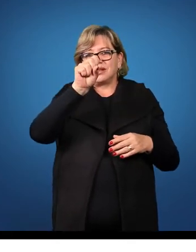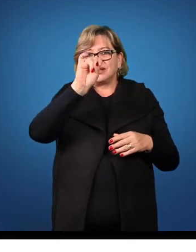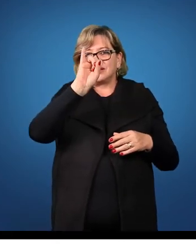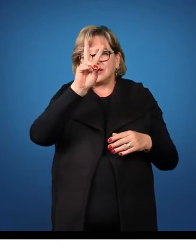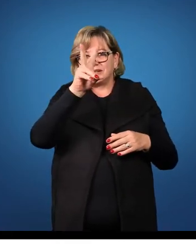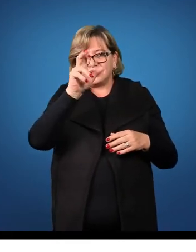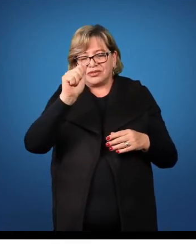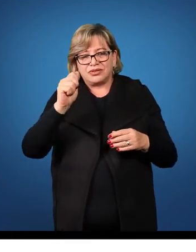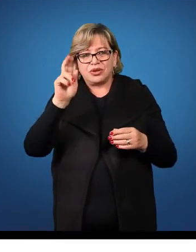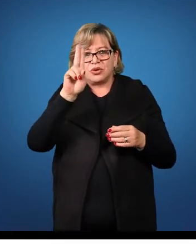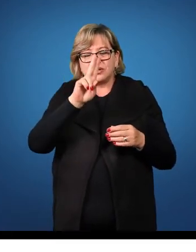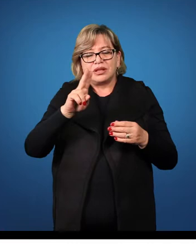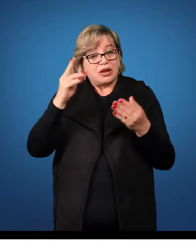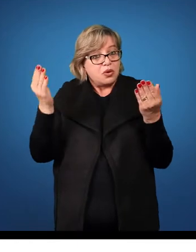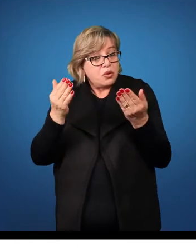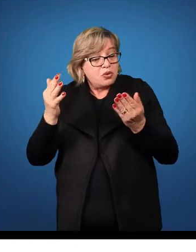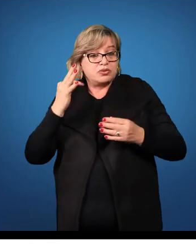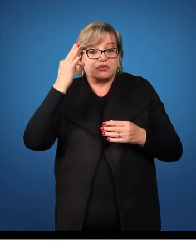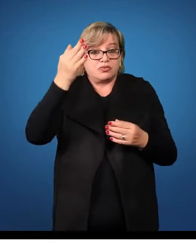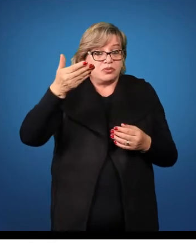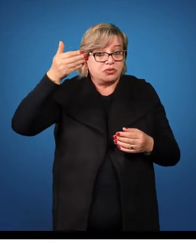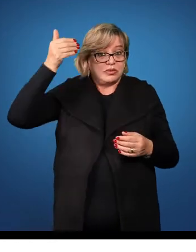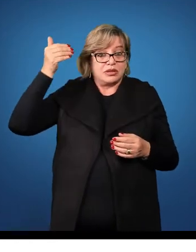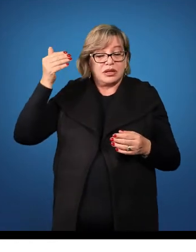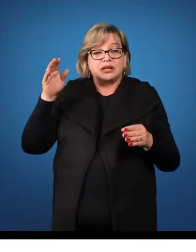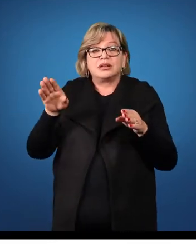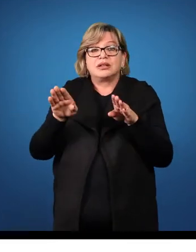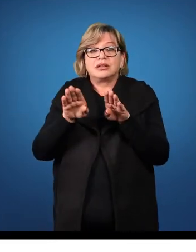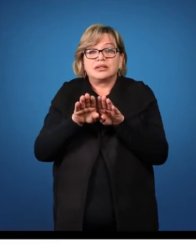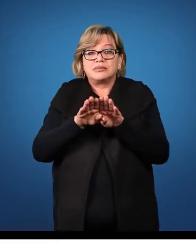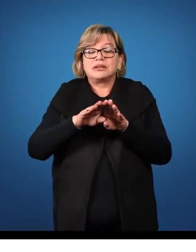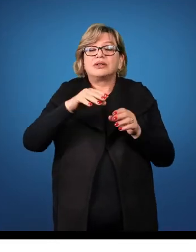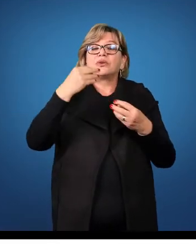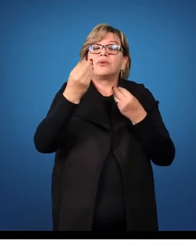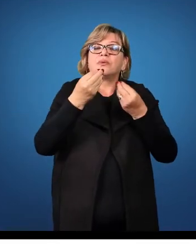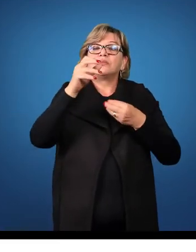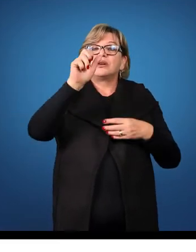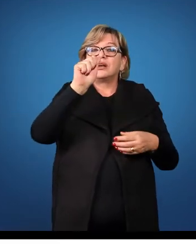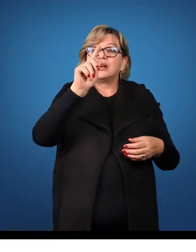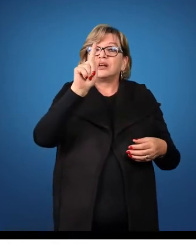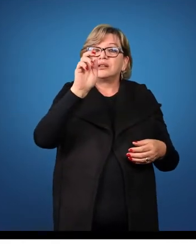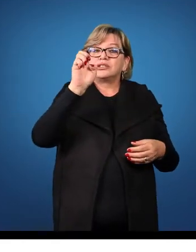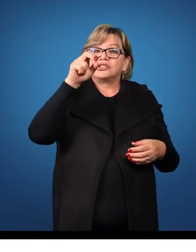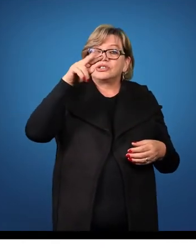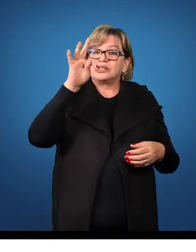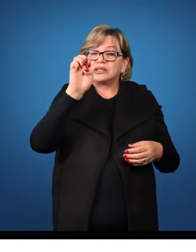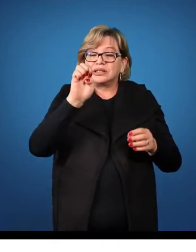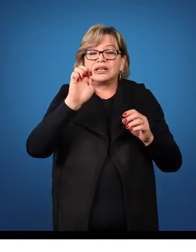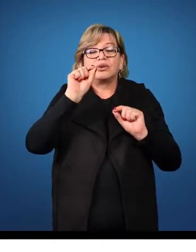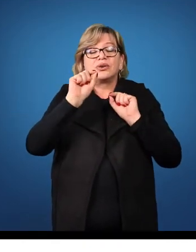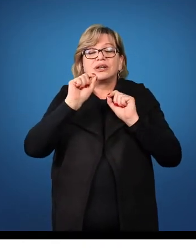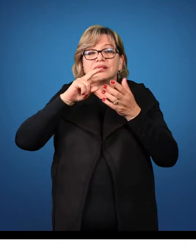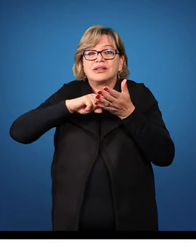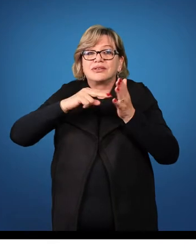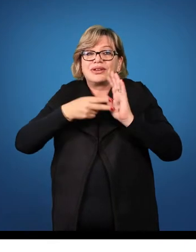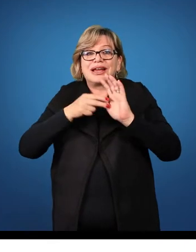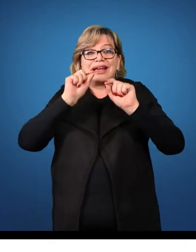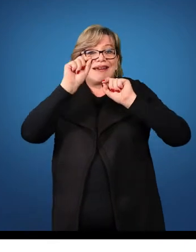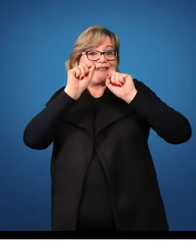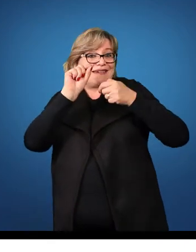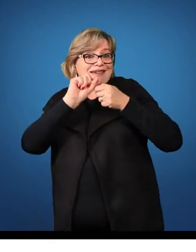seu tempo e pessoa, etc. E o agente da voz passiva, isto é, aquele que praticou a ação